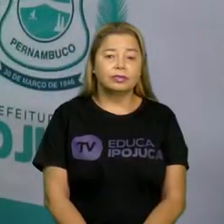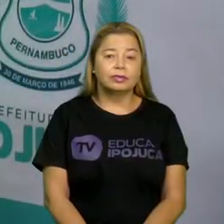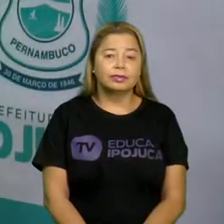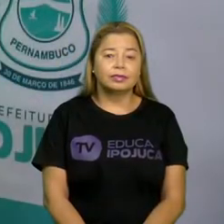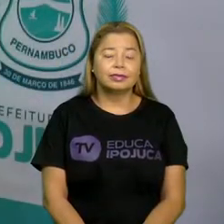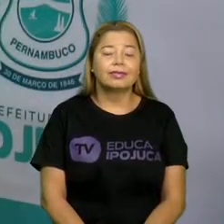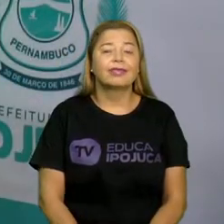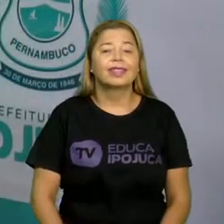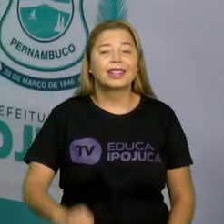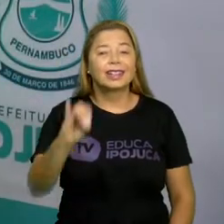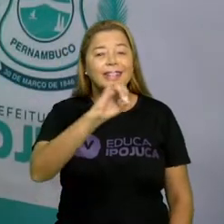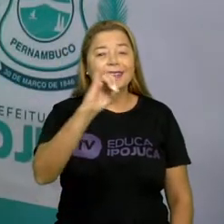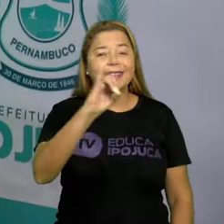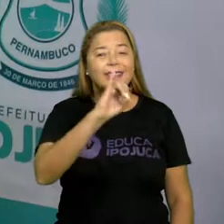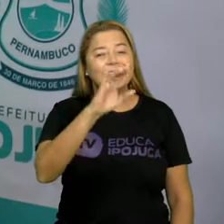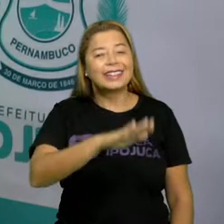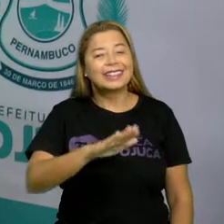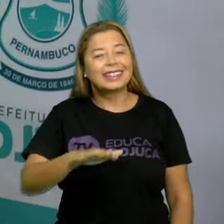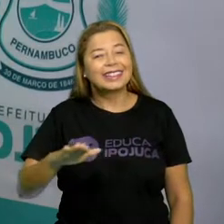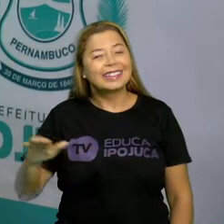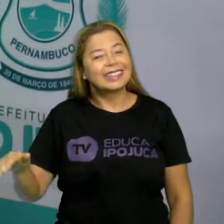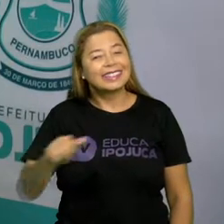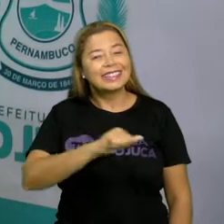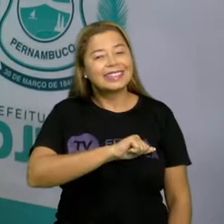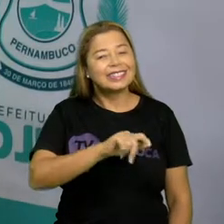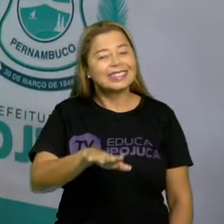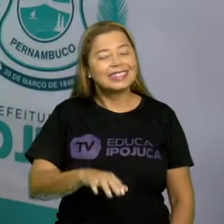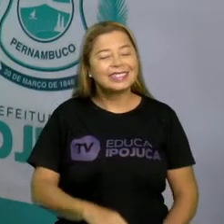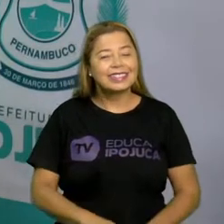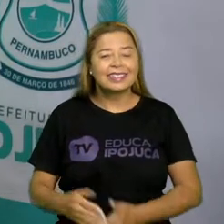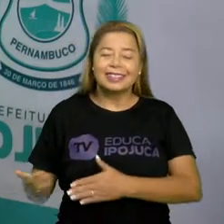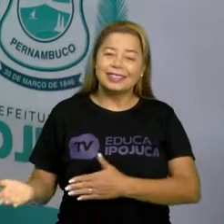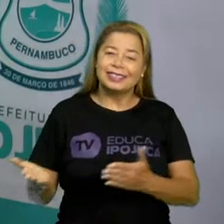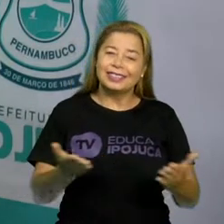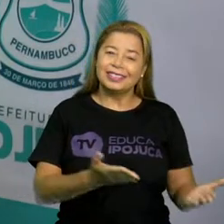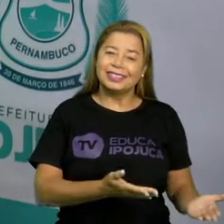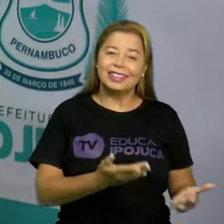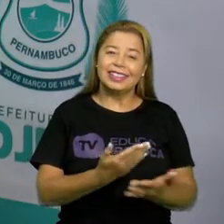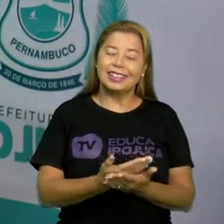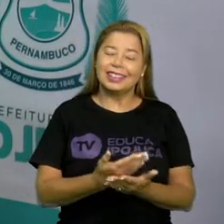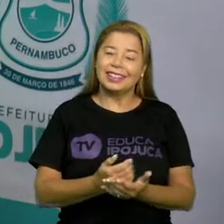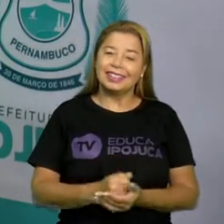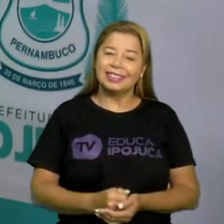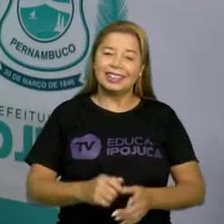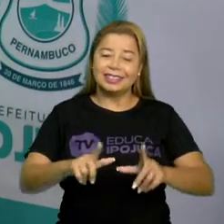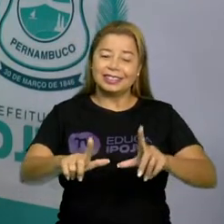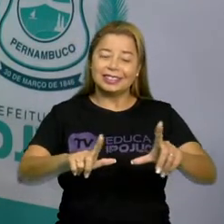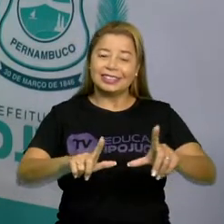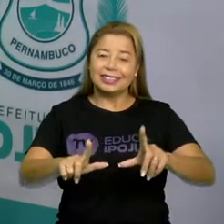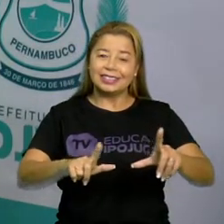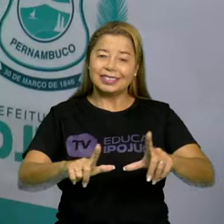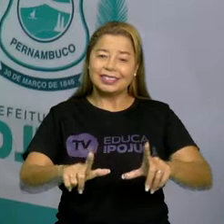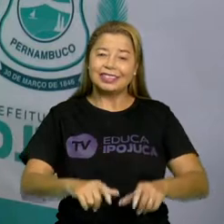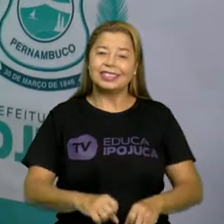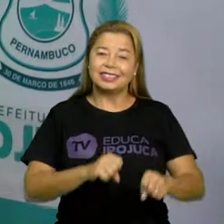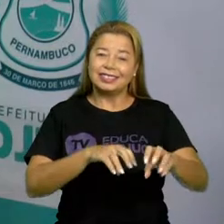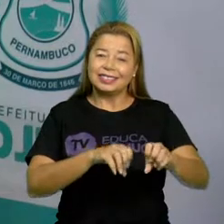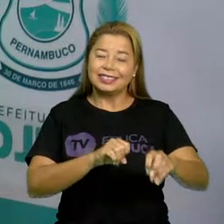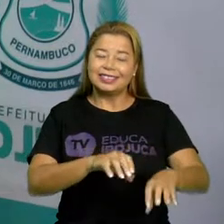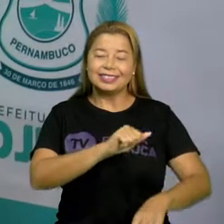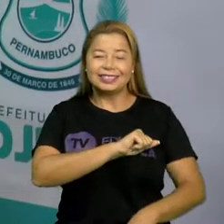Olá, crianças hipojucanas! Sejam bem-vindas para a nossa aula aqui na TV